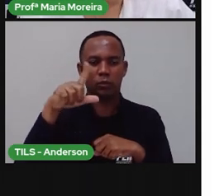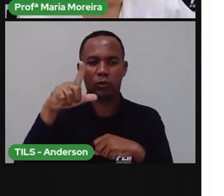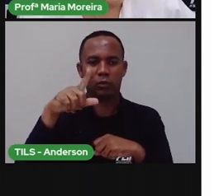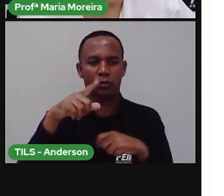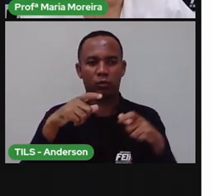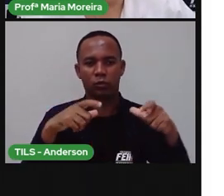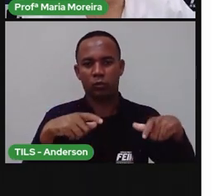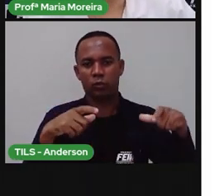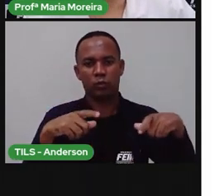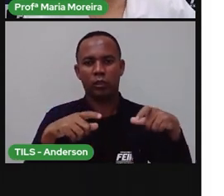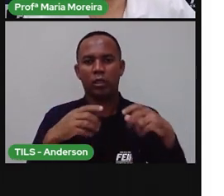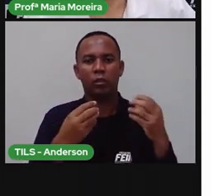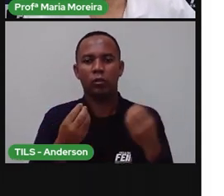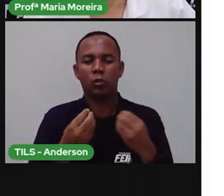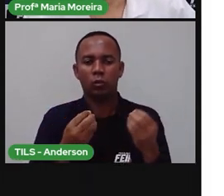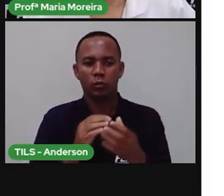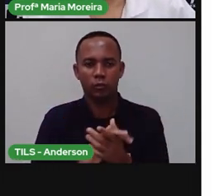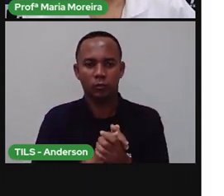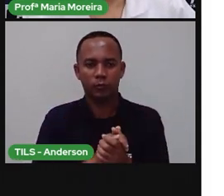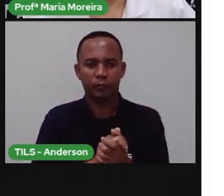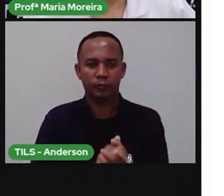que fica na sombra. Tá?